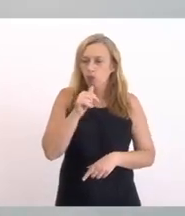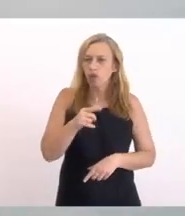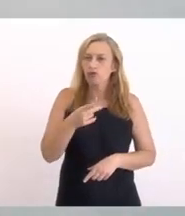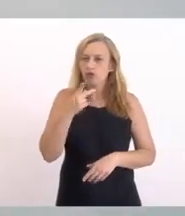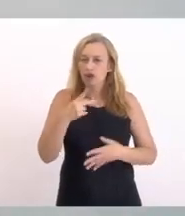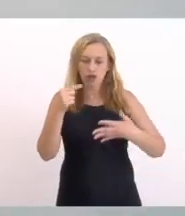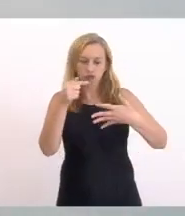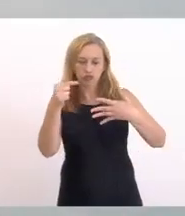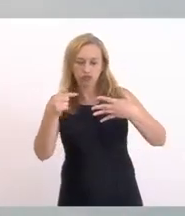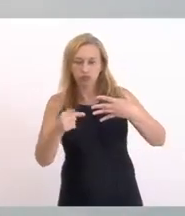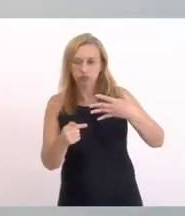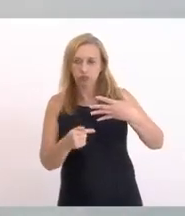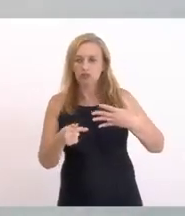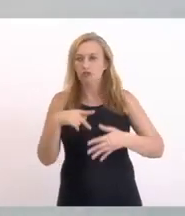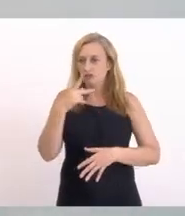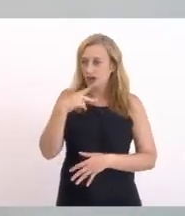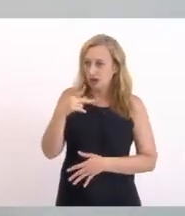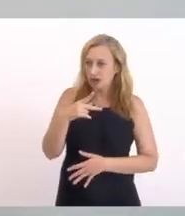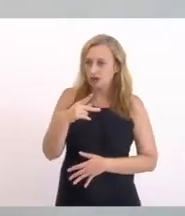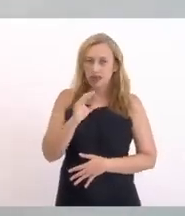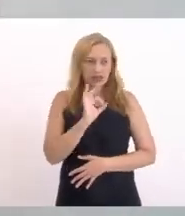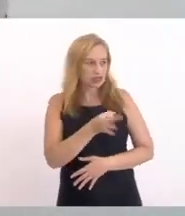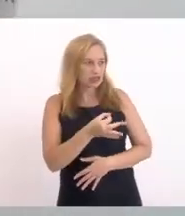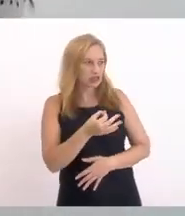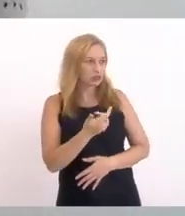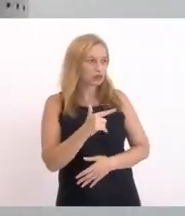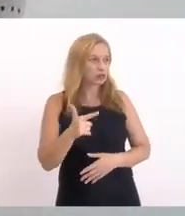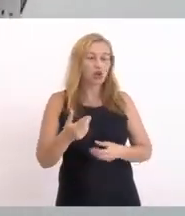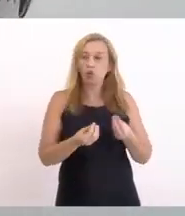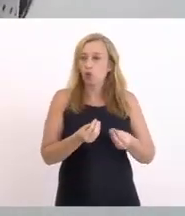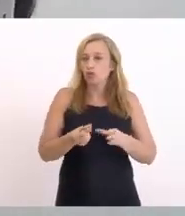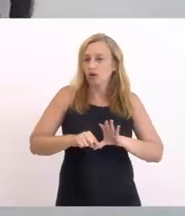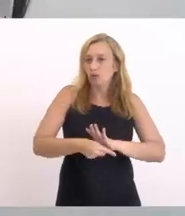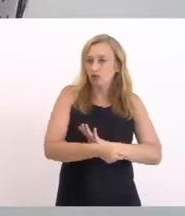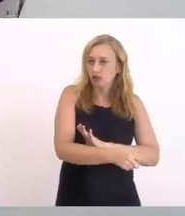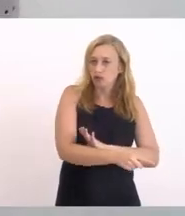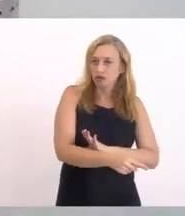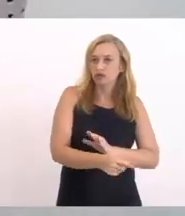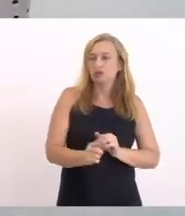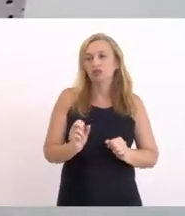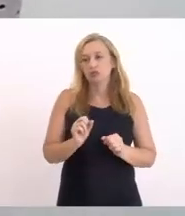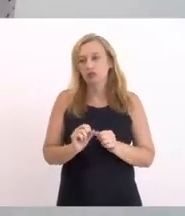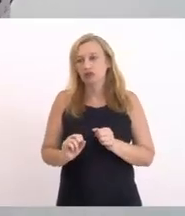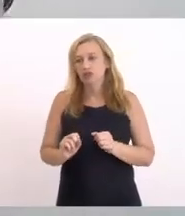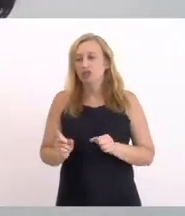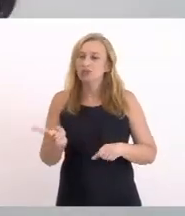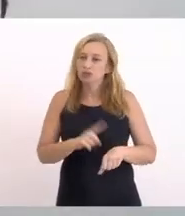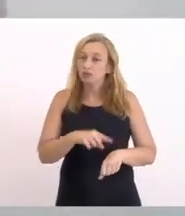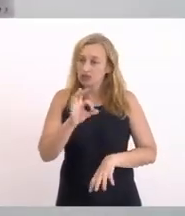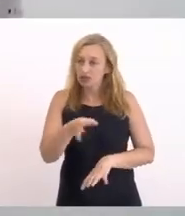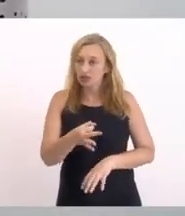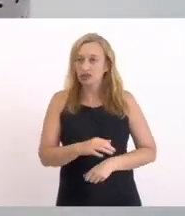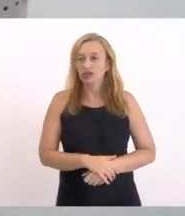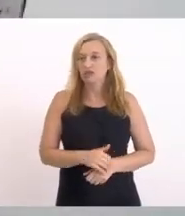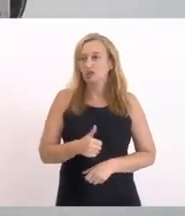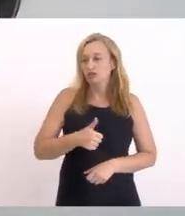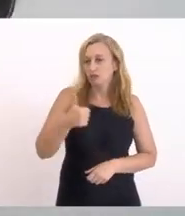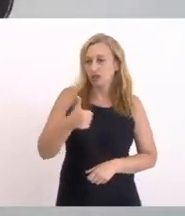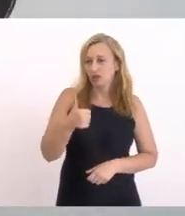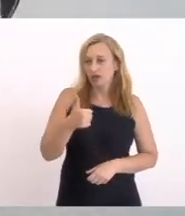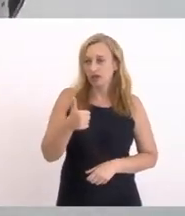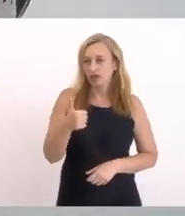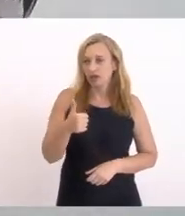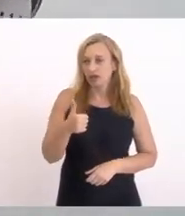Algumas coisas citadas E é claro que não dá Para aprofundar Faremos isso No tempo adequado Primeiro